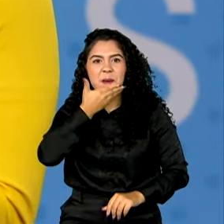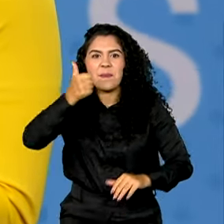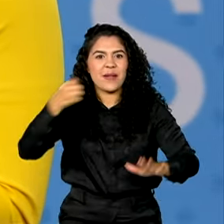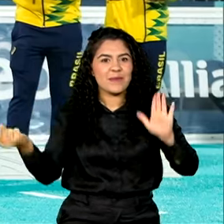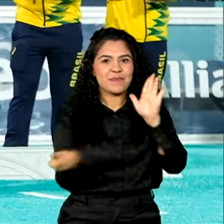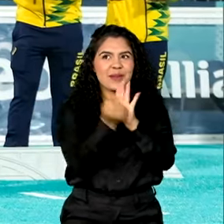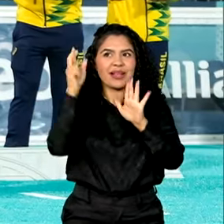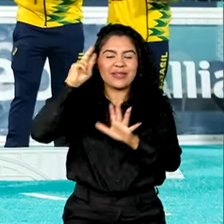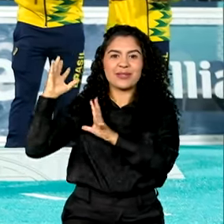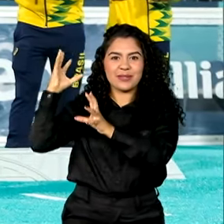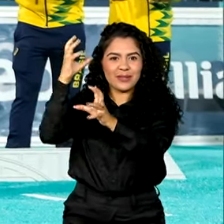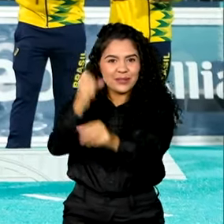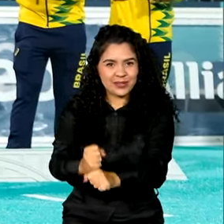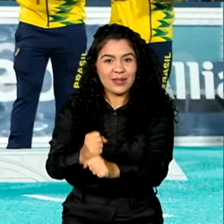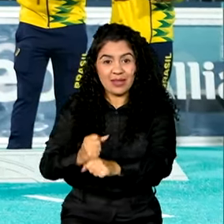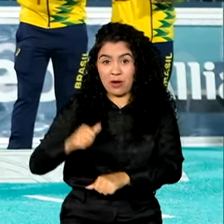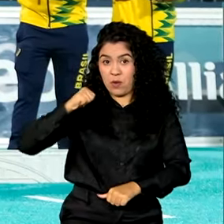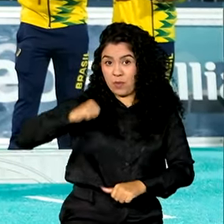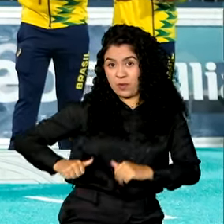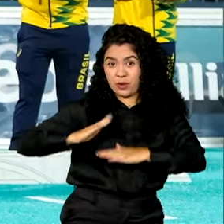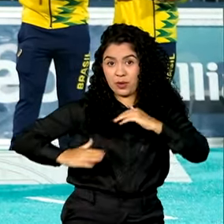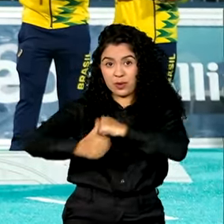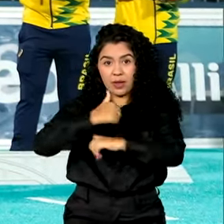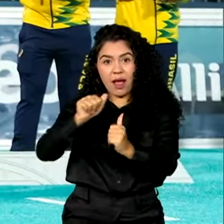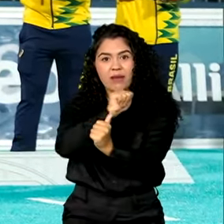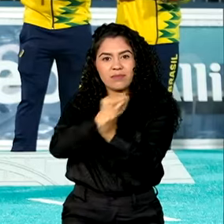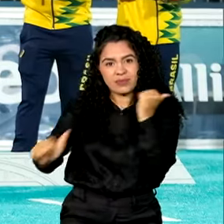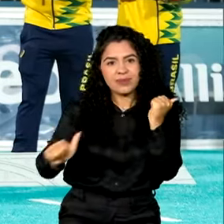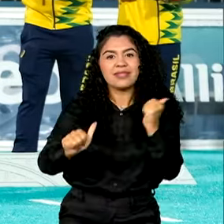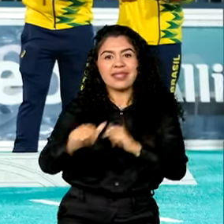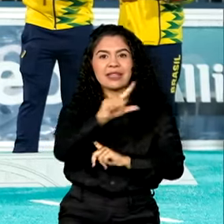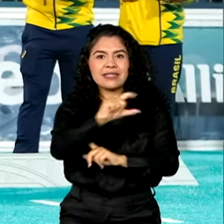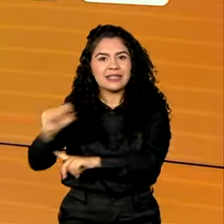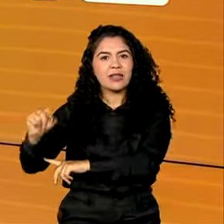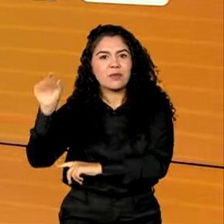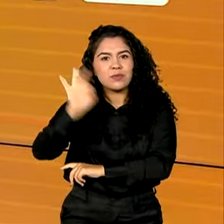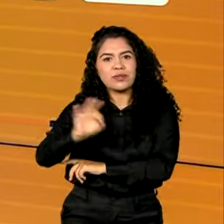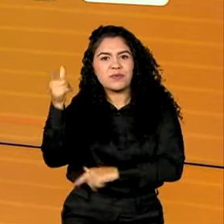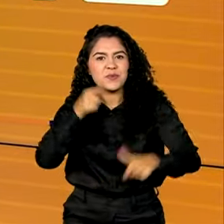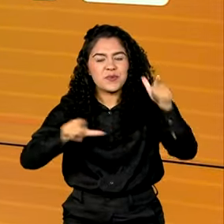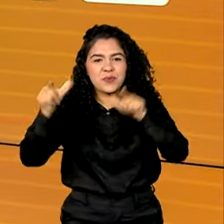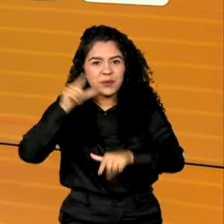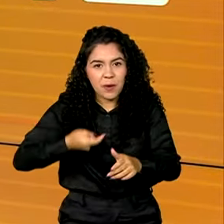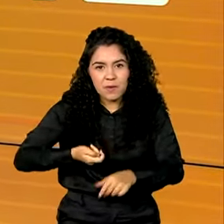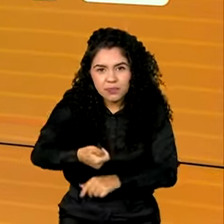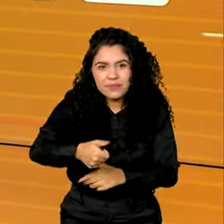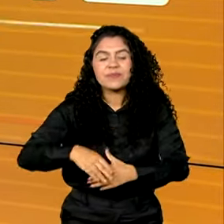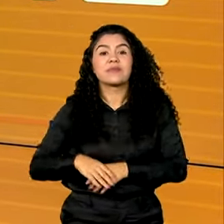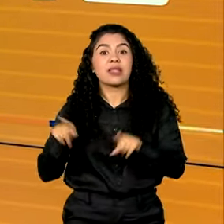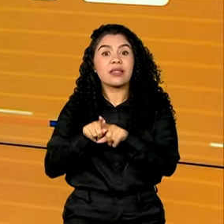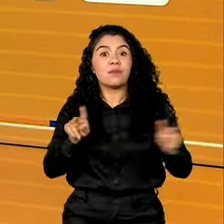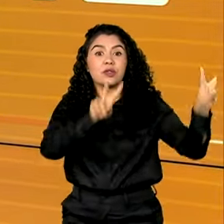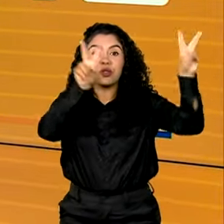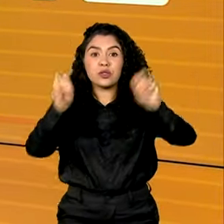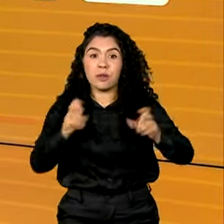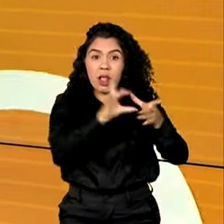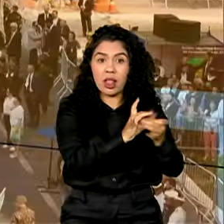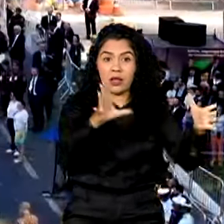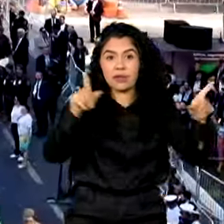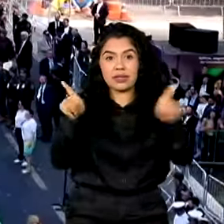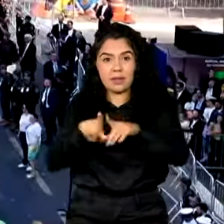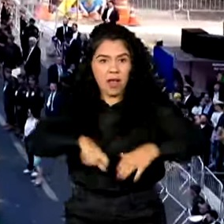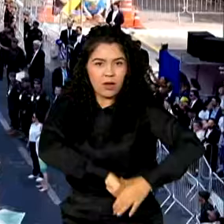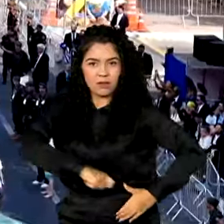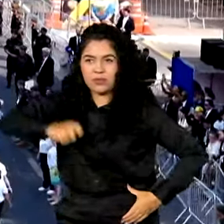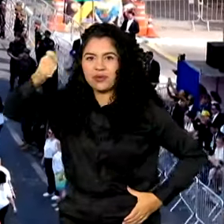campanha da história, o Bolsa Atleta esteve em 100% das conquistas. Democracia e independência, o desfile